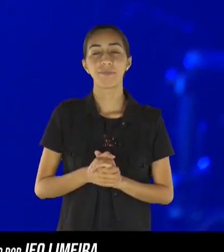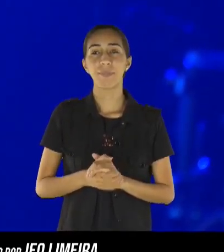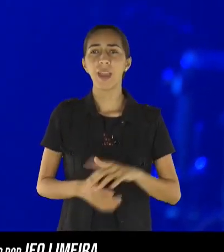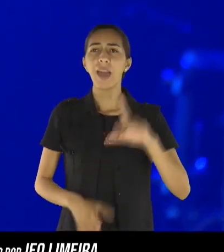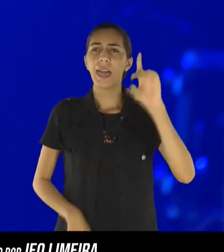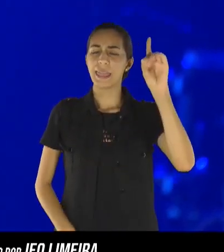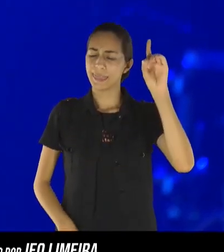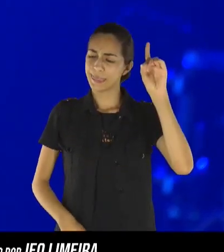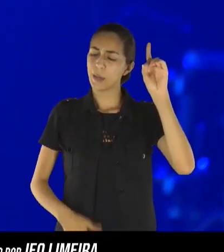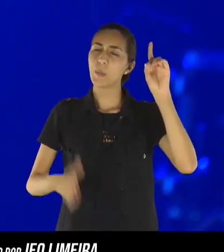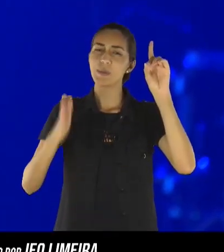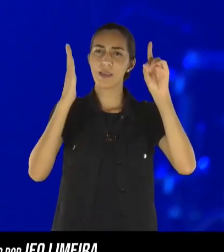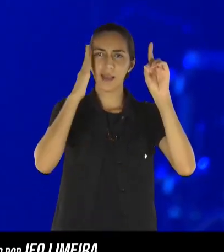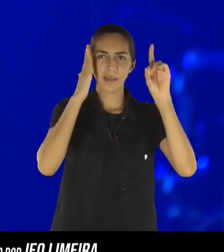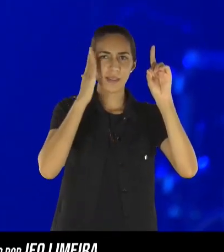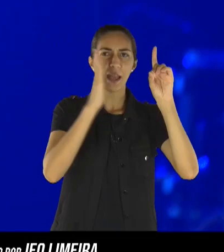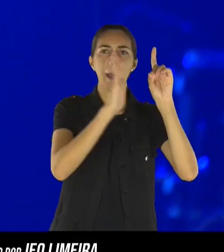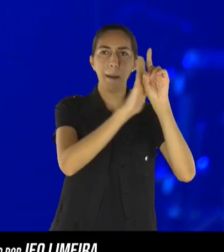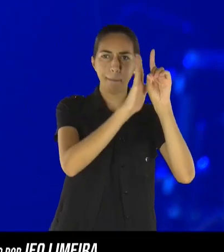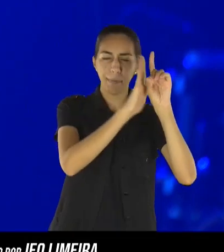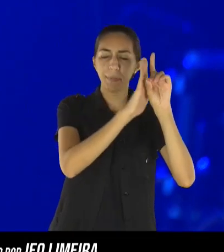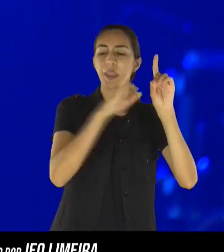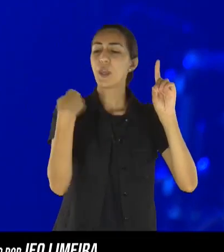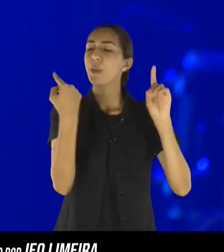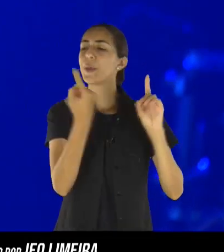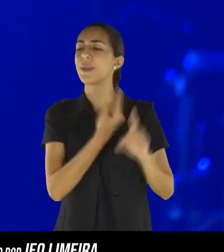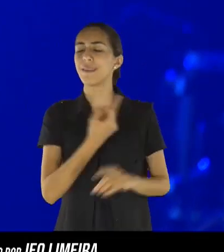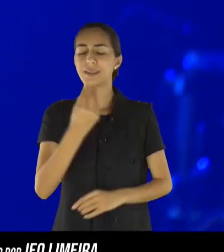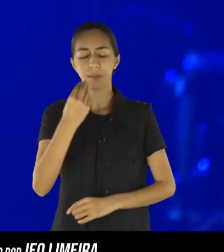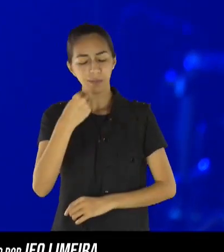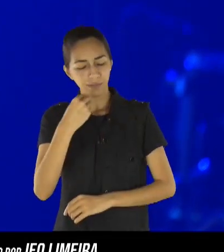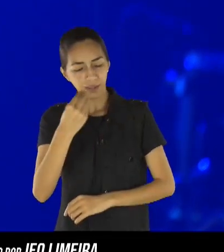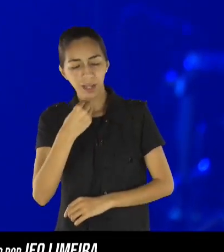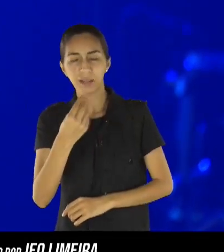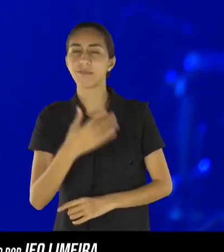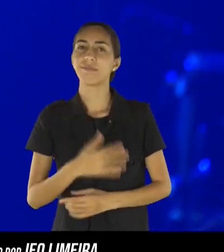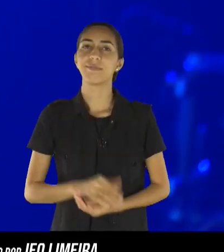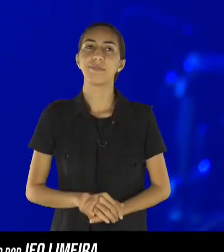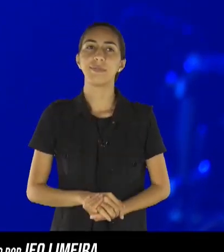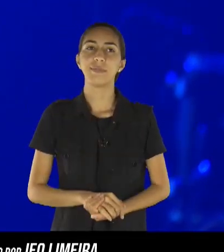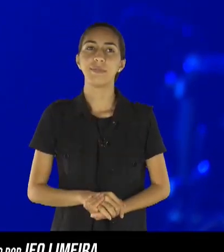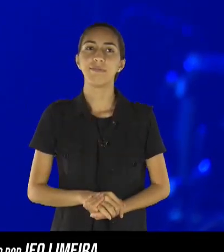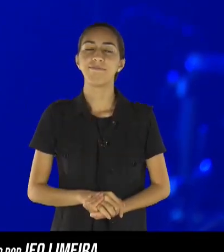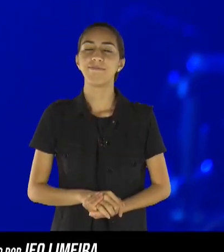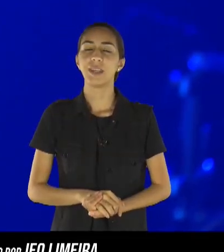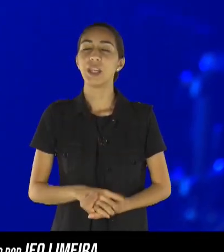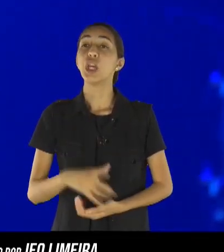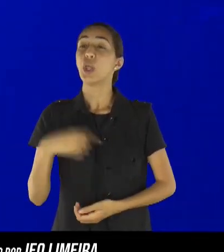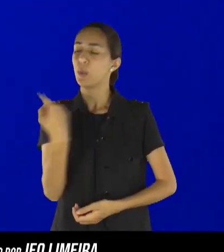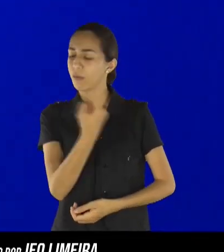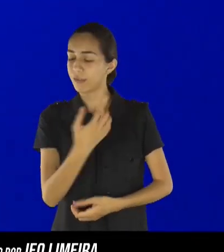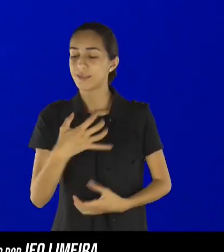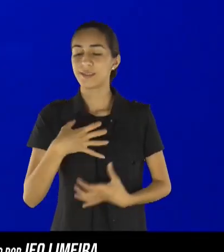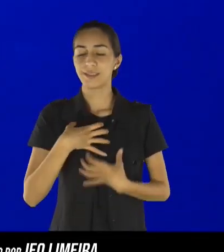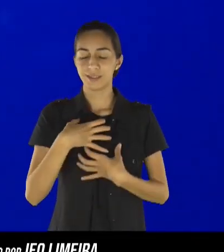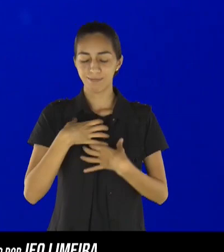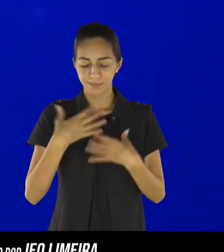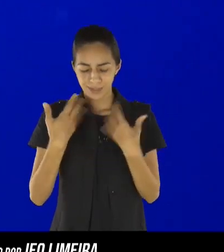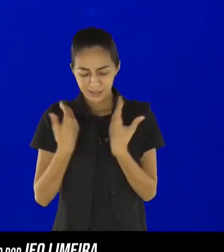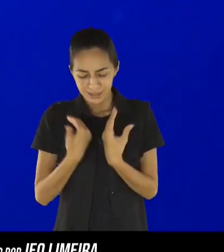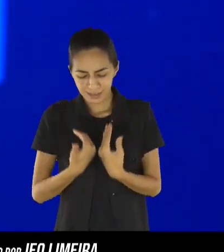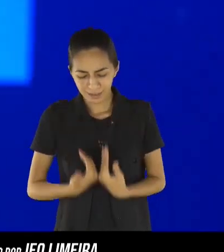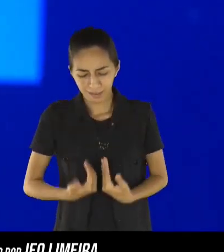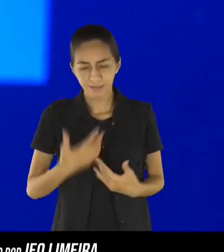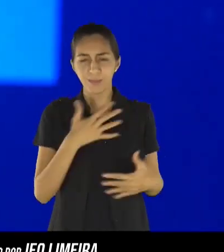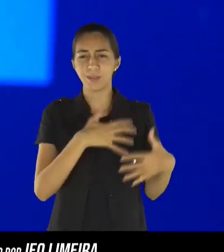frágeis e que a gente passa por esses momentos de dificuldade, de desânimo total, de